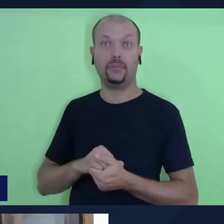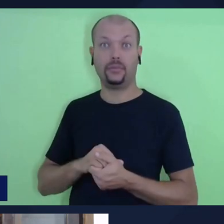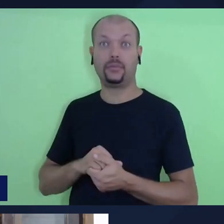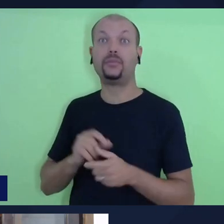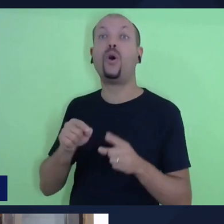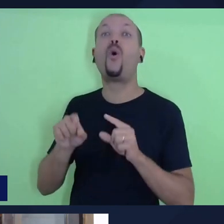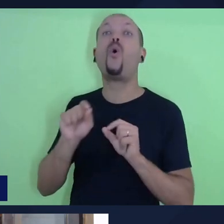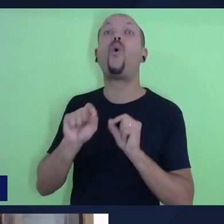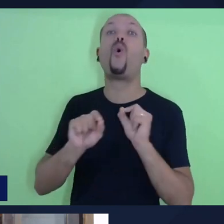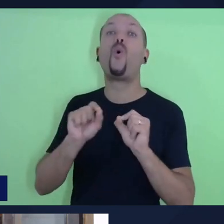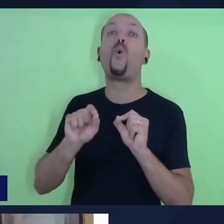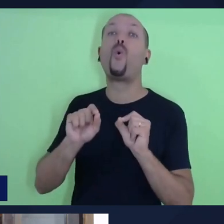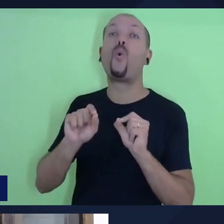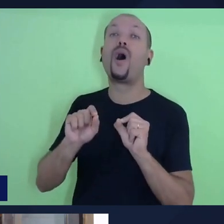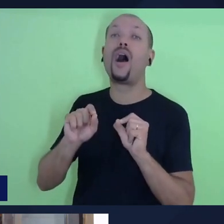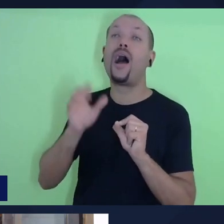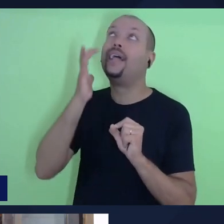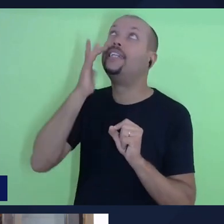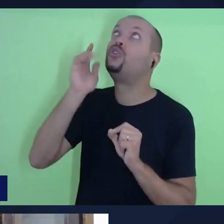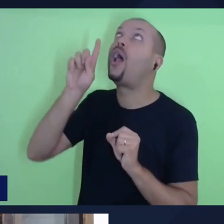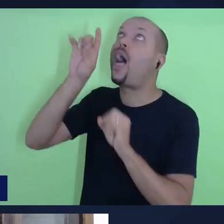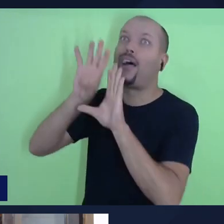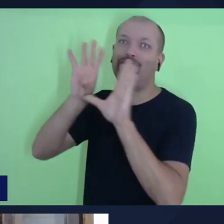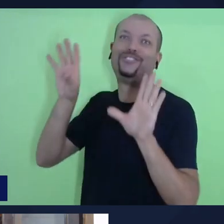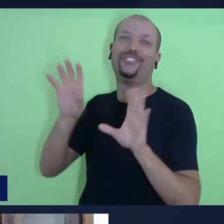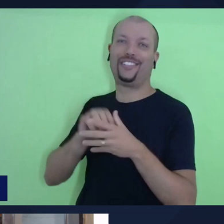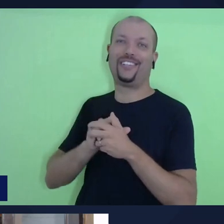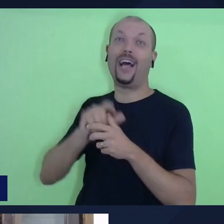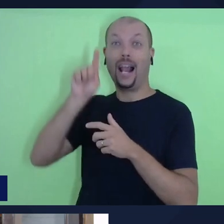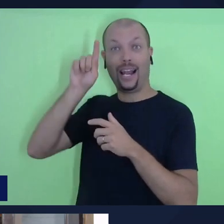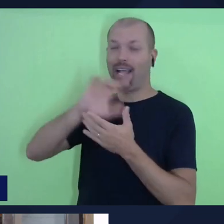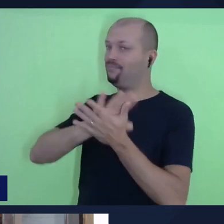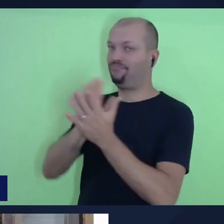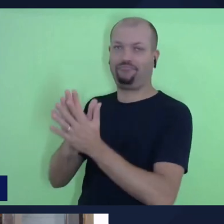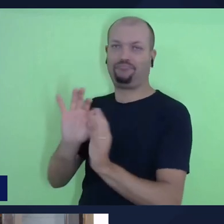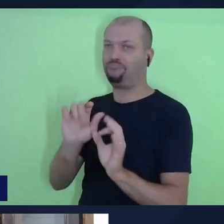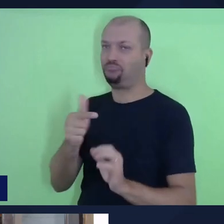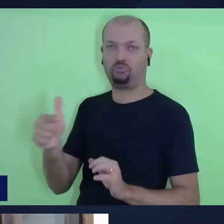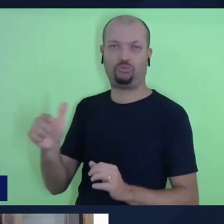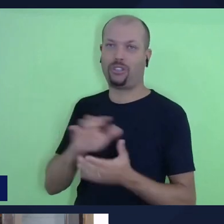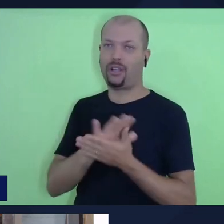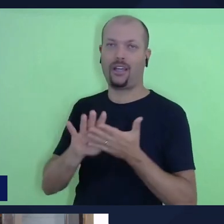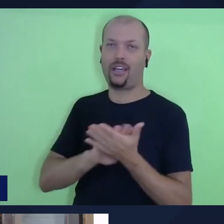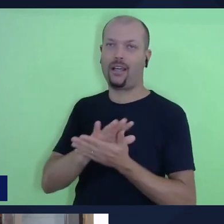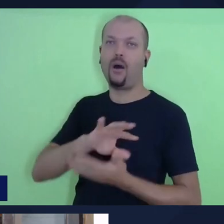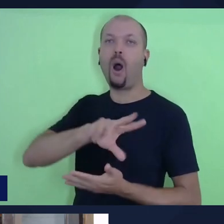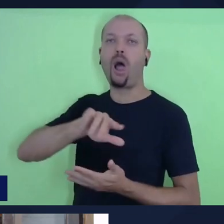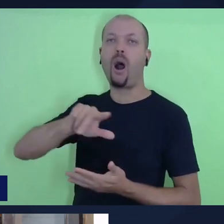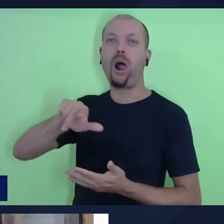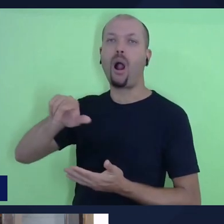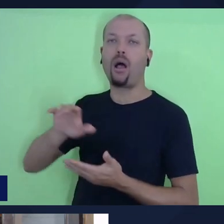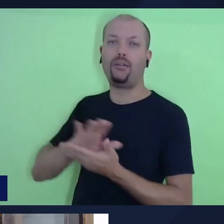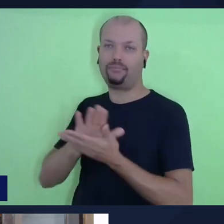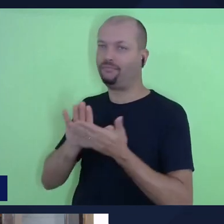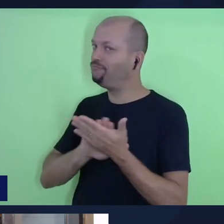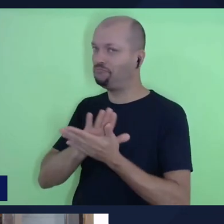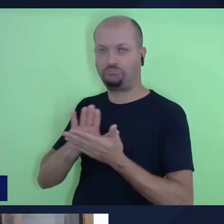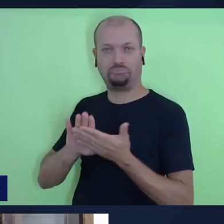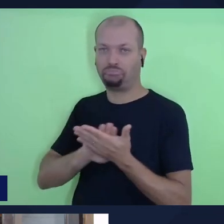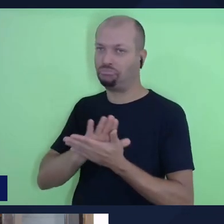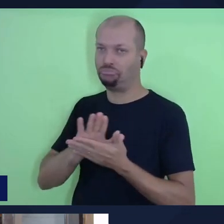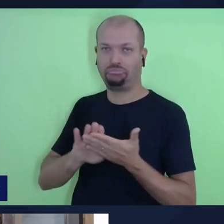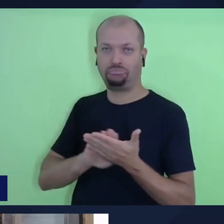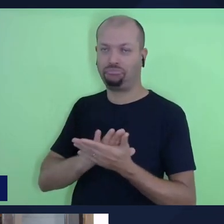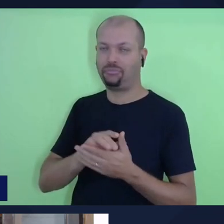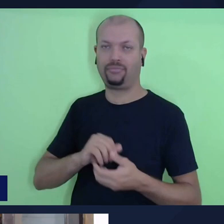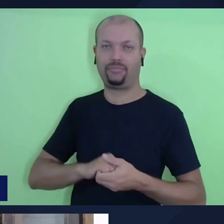no céu, onde a traça, nem ferrugem e corrói, e onde os ladrões não escavam nem roubam,